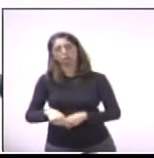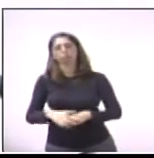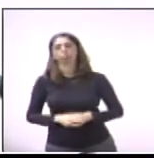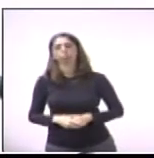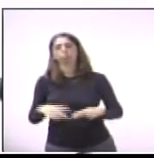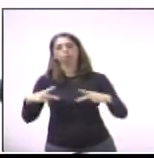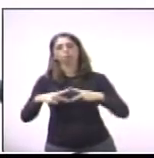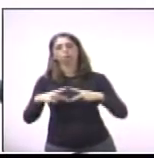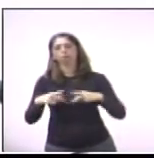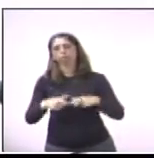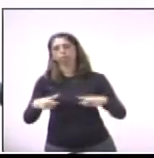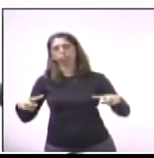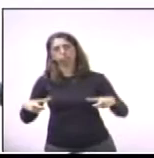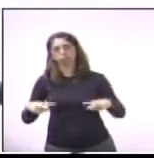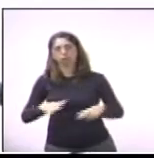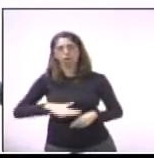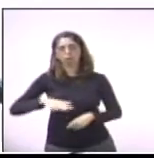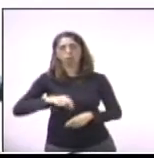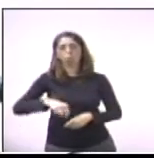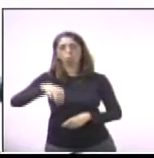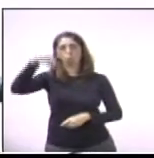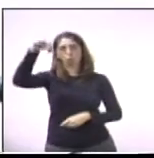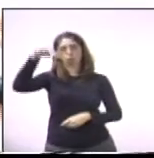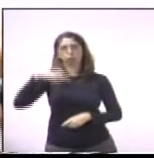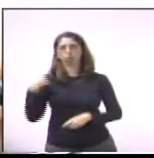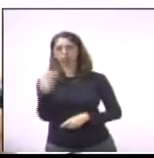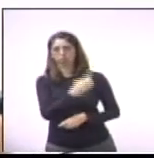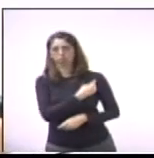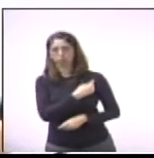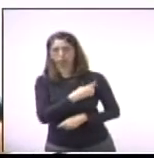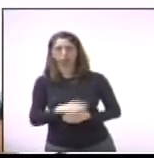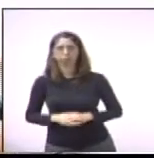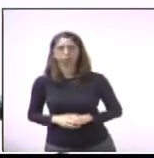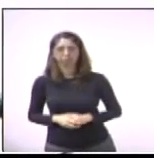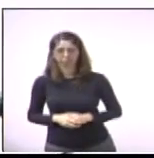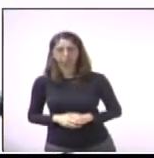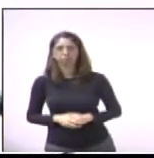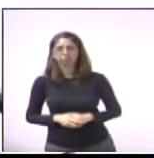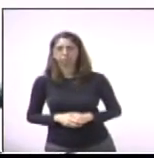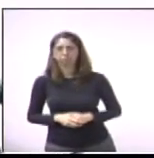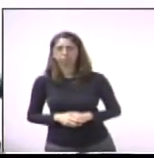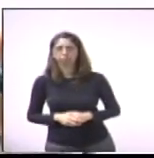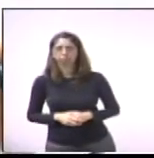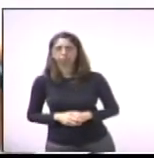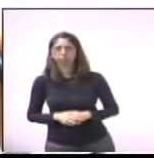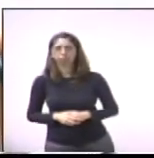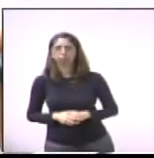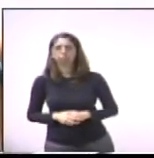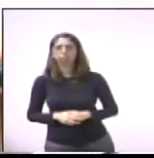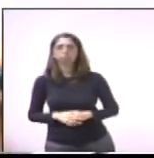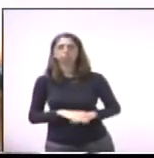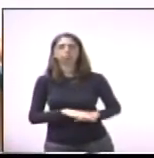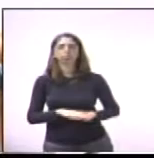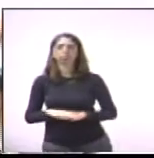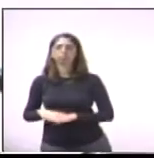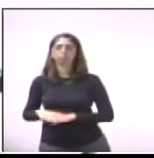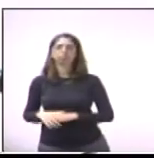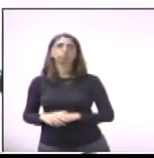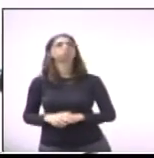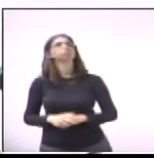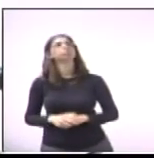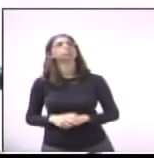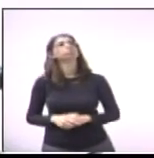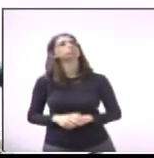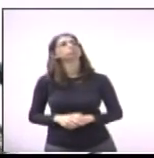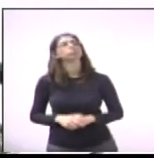é a região norte. e sobre uma situação que nós estávamos analisando, que o